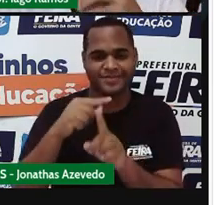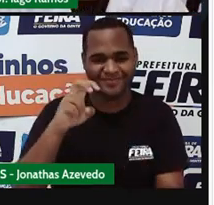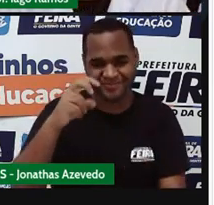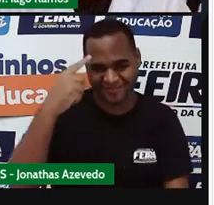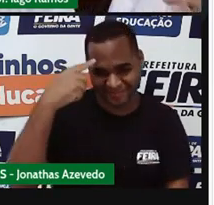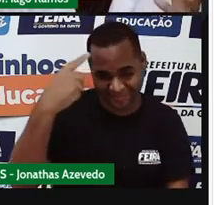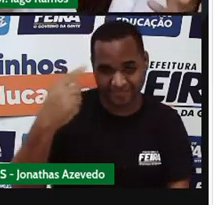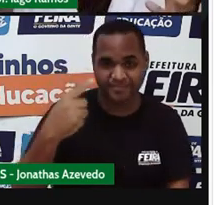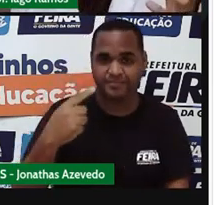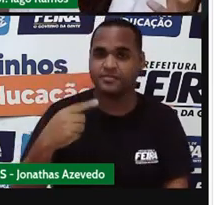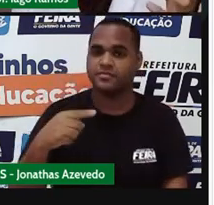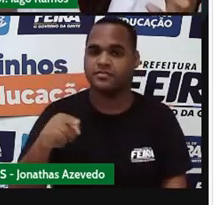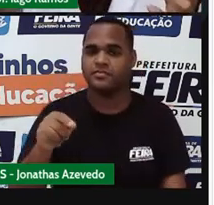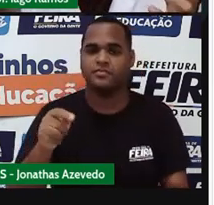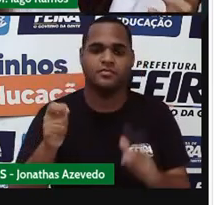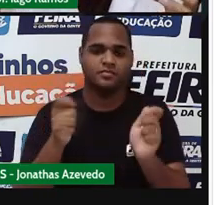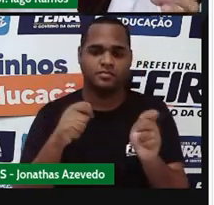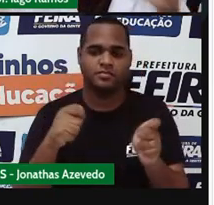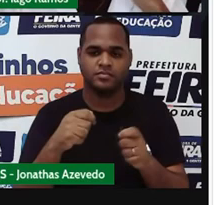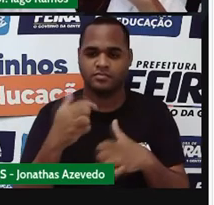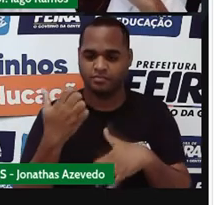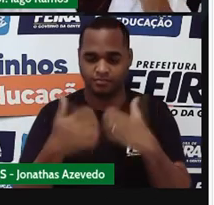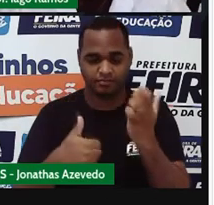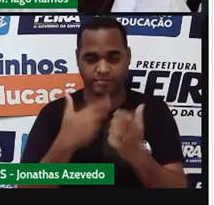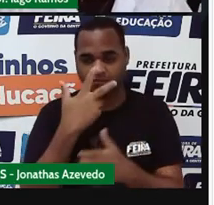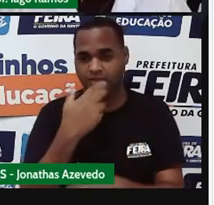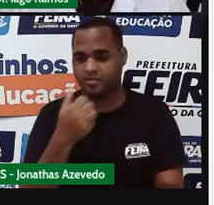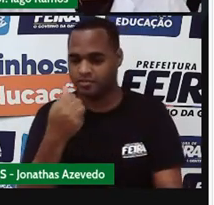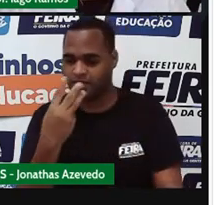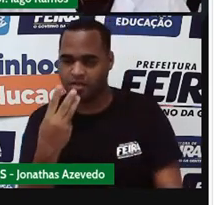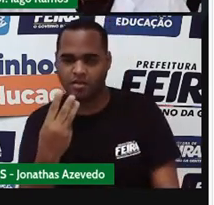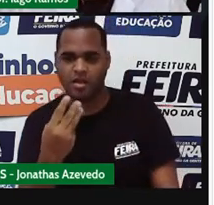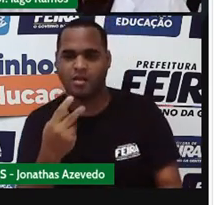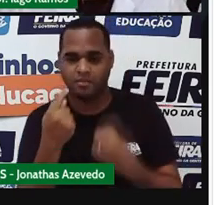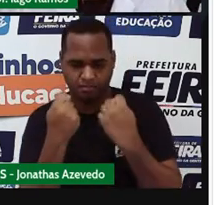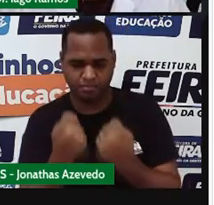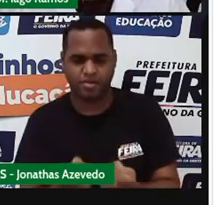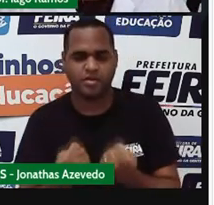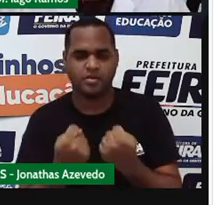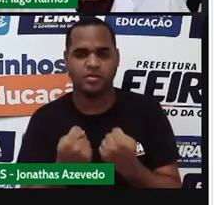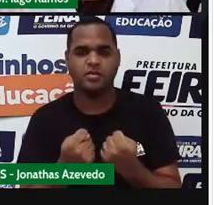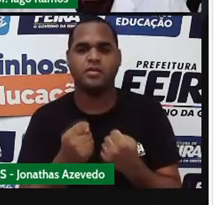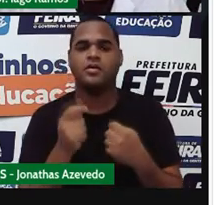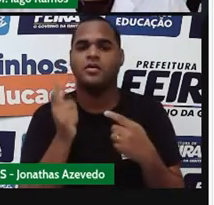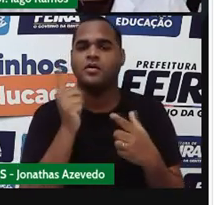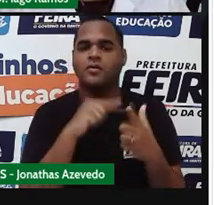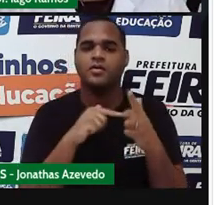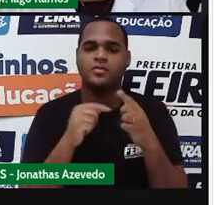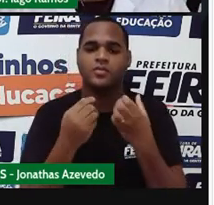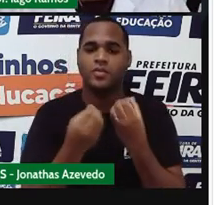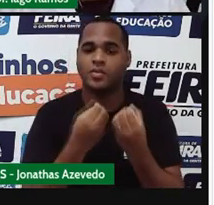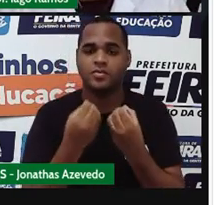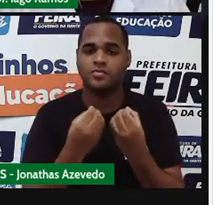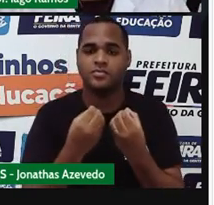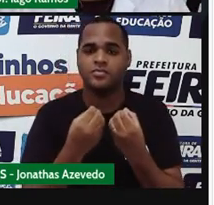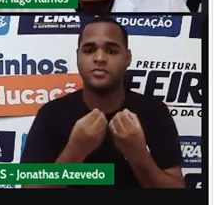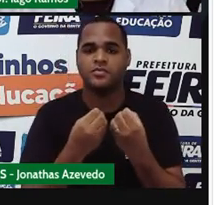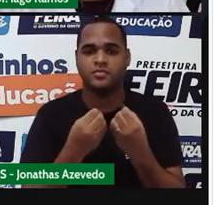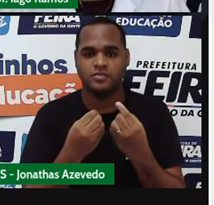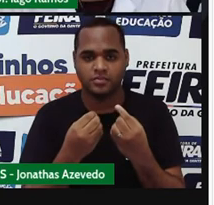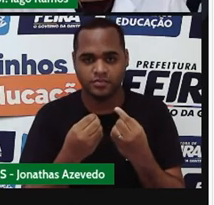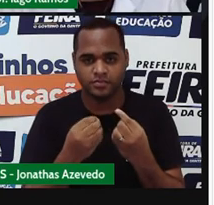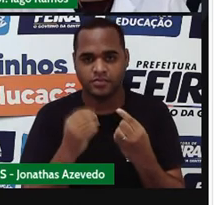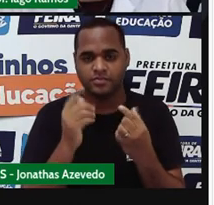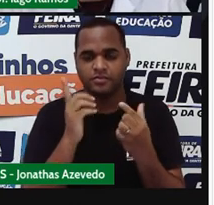e tá deixando o lado de 13 mais pesado como é que eu corrijo esse erro? É só tirar 5 tirar